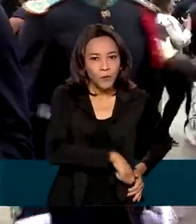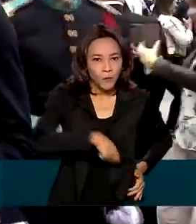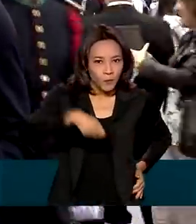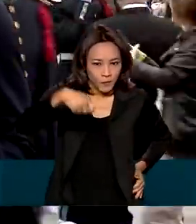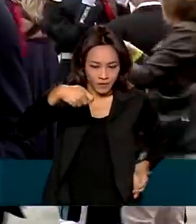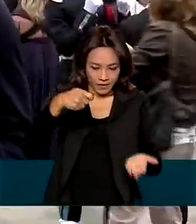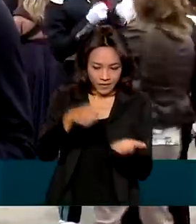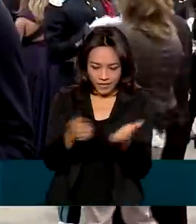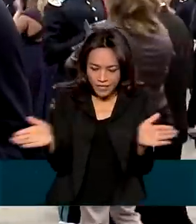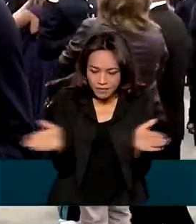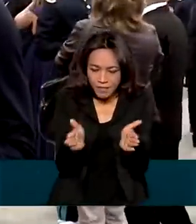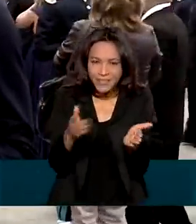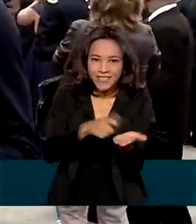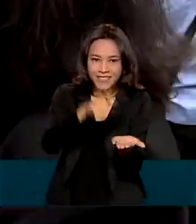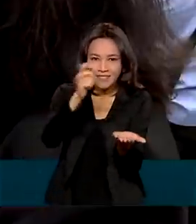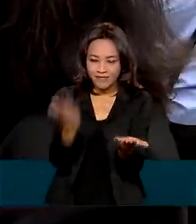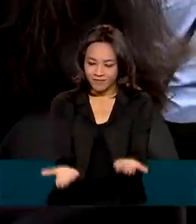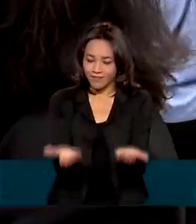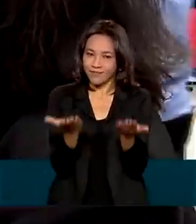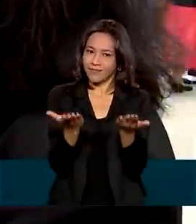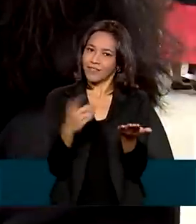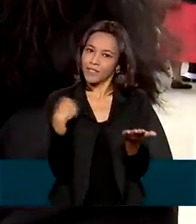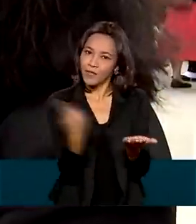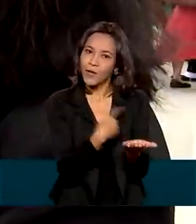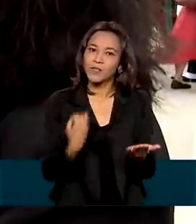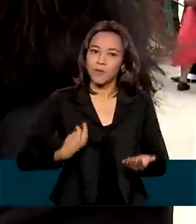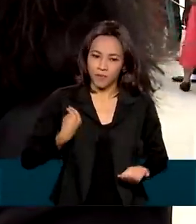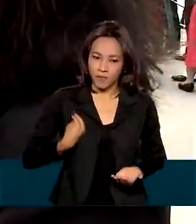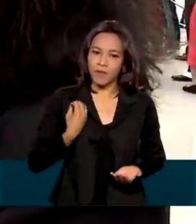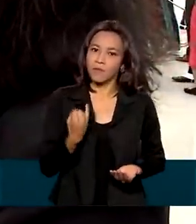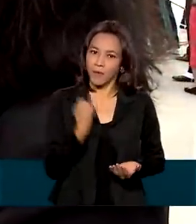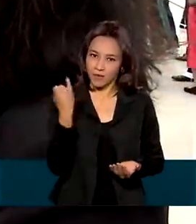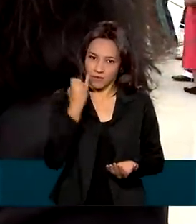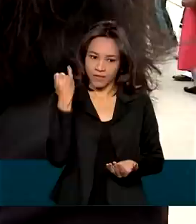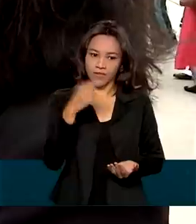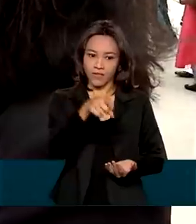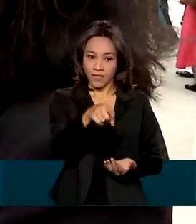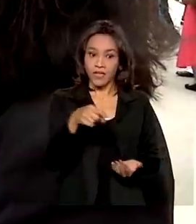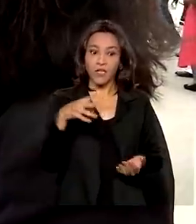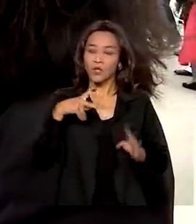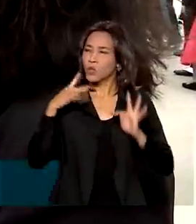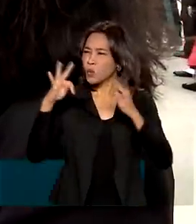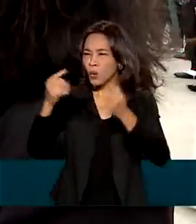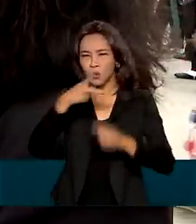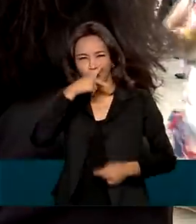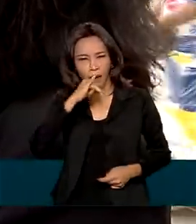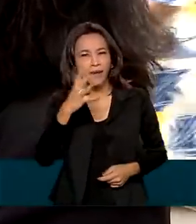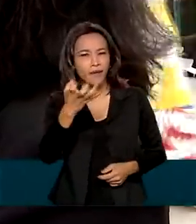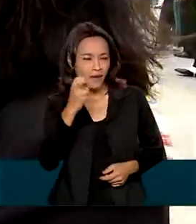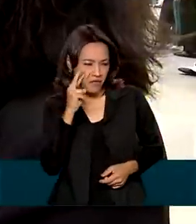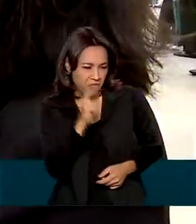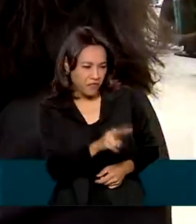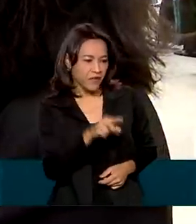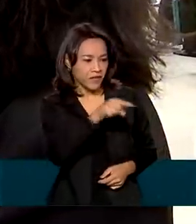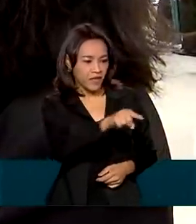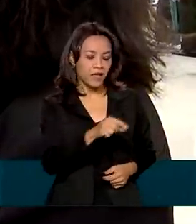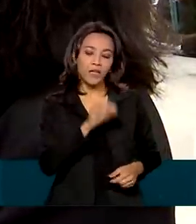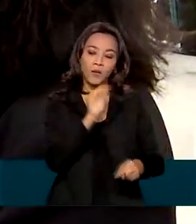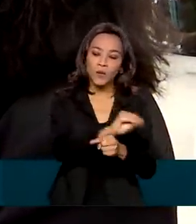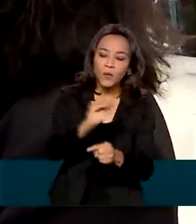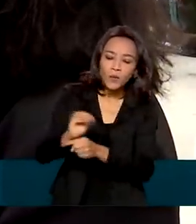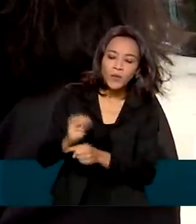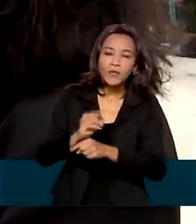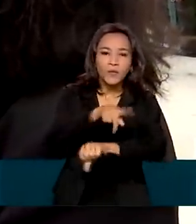o quão a gente é importante, né? Eu acho que todo pai gostaria de ver o filho em uma profissão em que ele preste a nossa nação